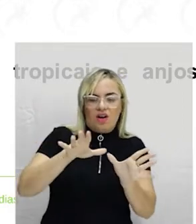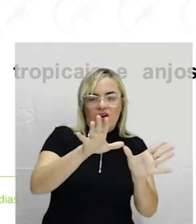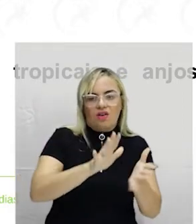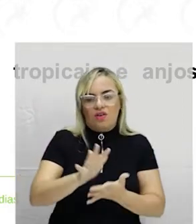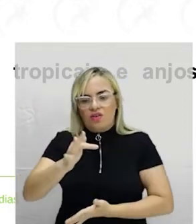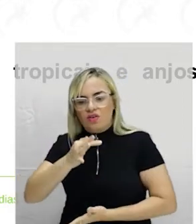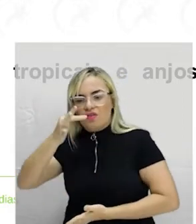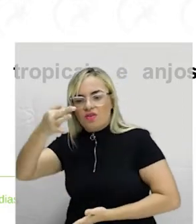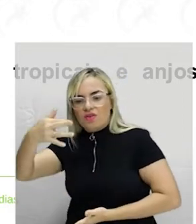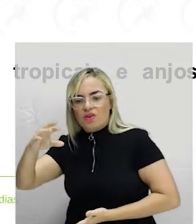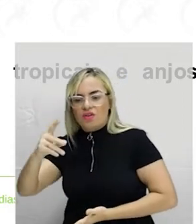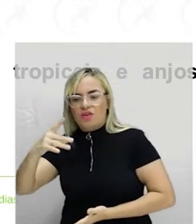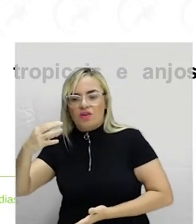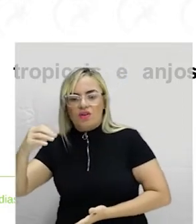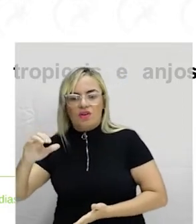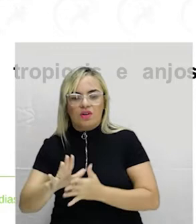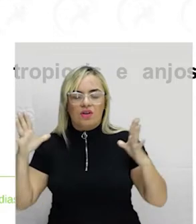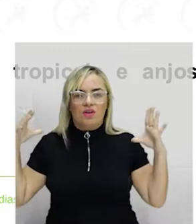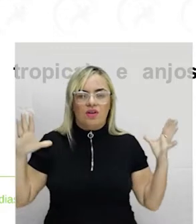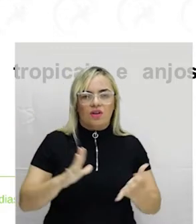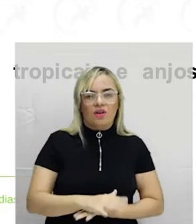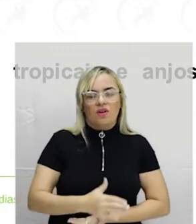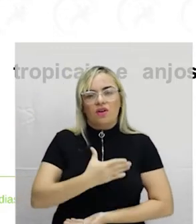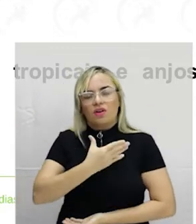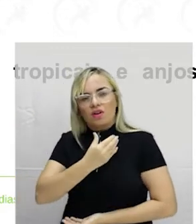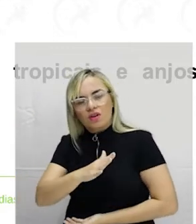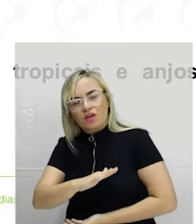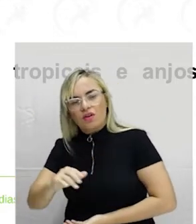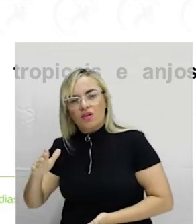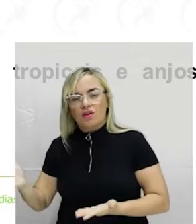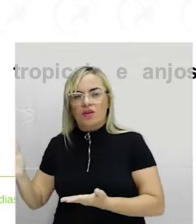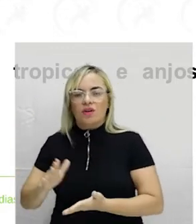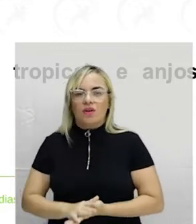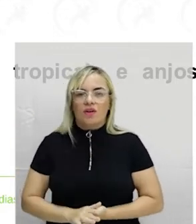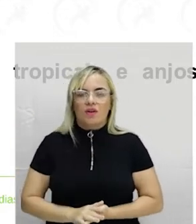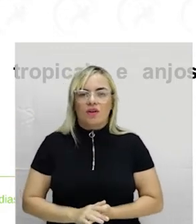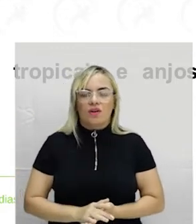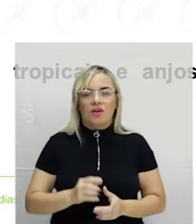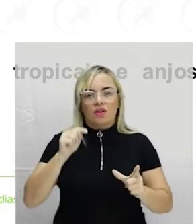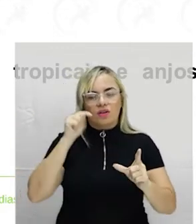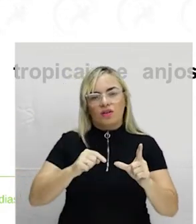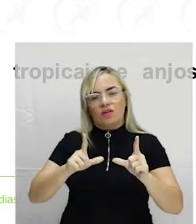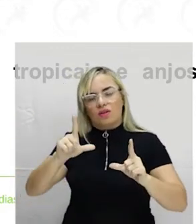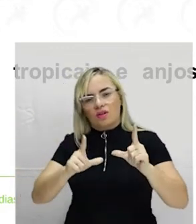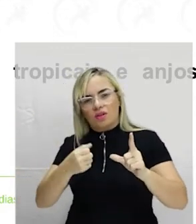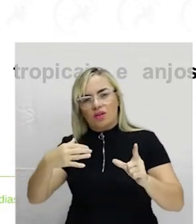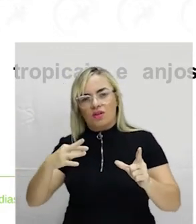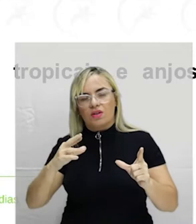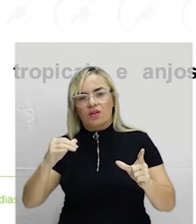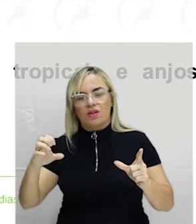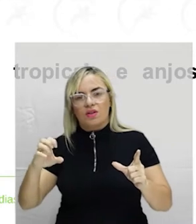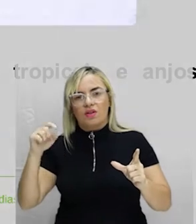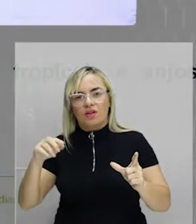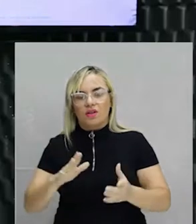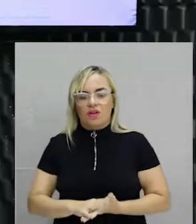falo anjos meninos, se algum de vocês já assistiu a essas séries, ou filmes sobre anjos medievais, todos eles são adultos, são anjos guerreiros. Os anjos